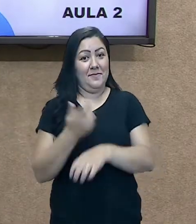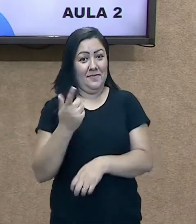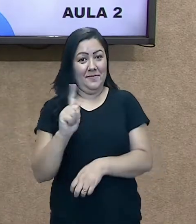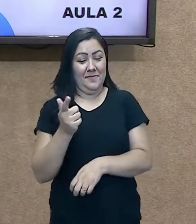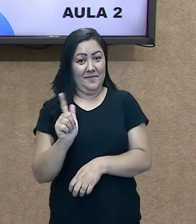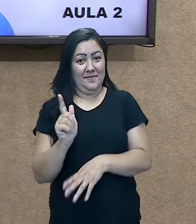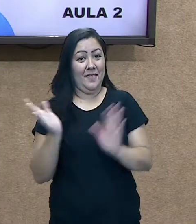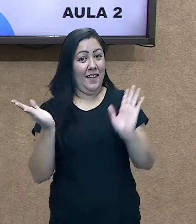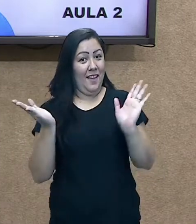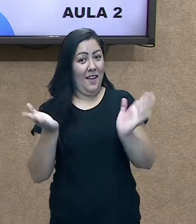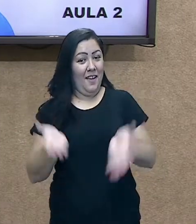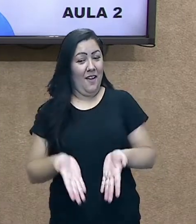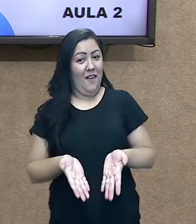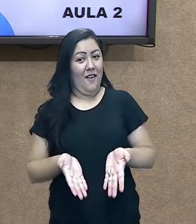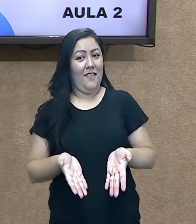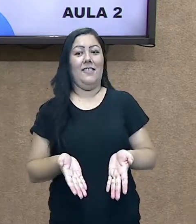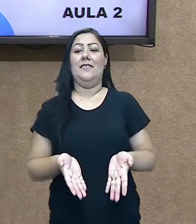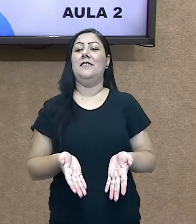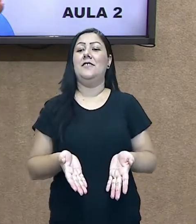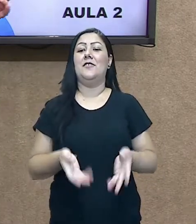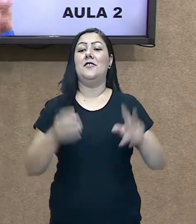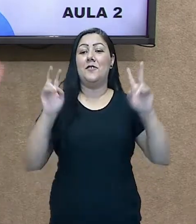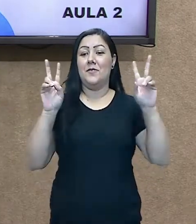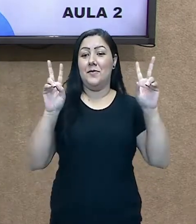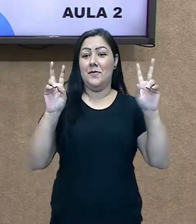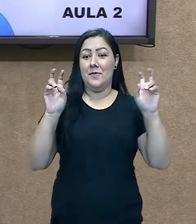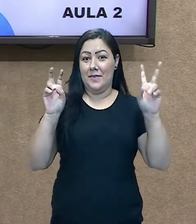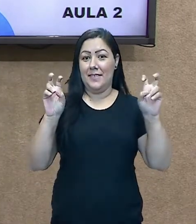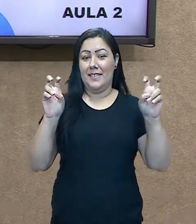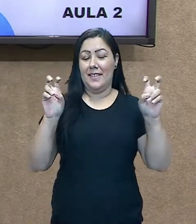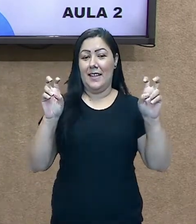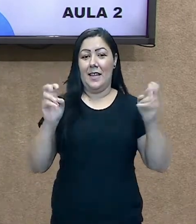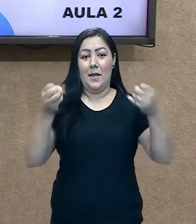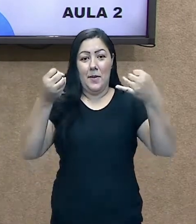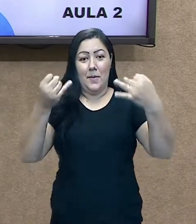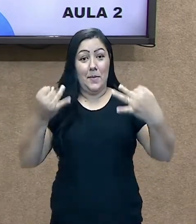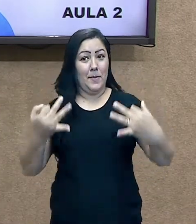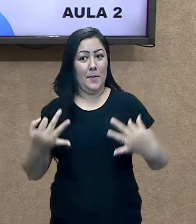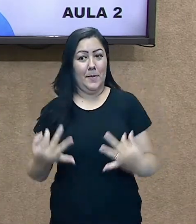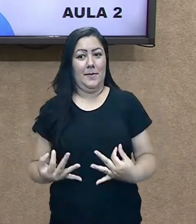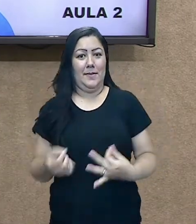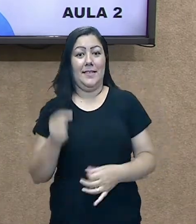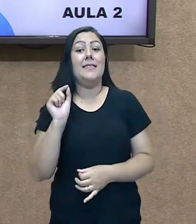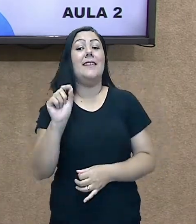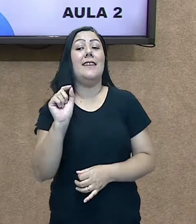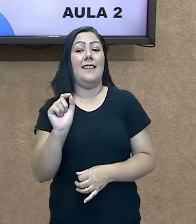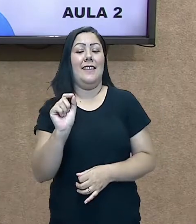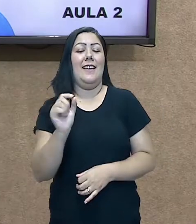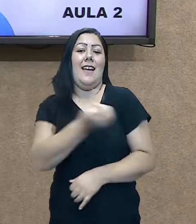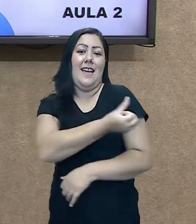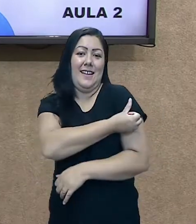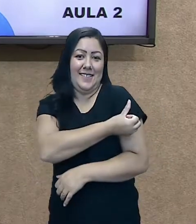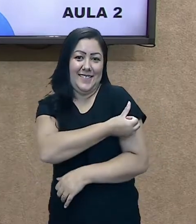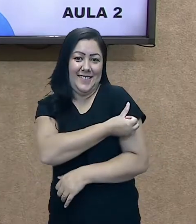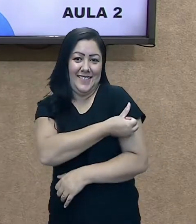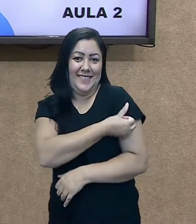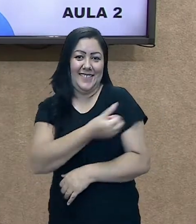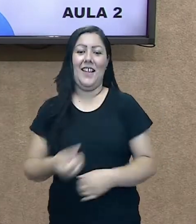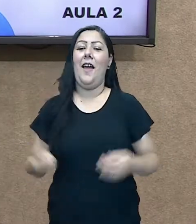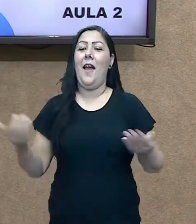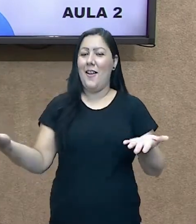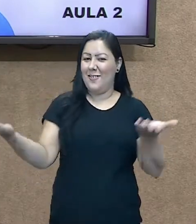a nossa aula é voltada para o sexto ano do Ensino Fundamental. Seja